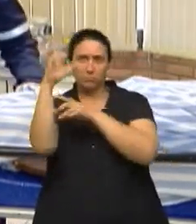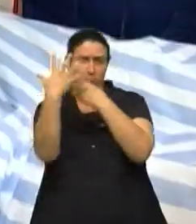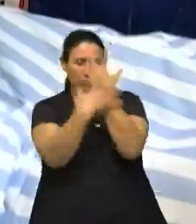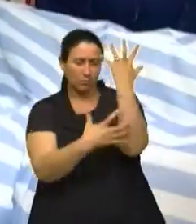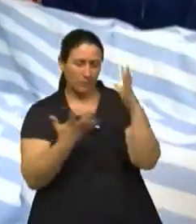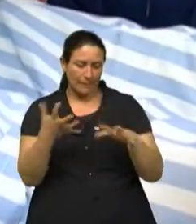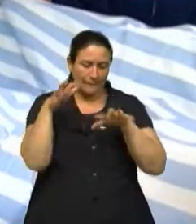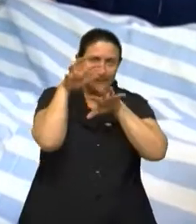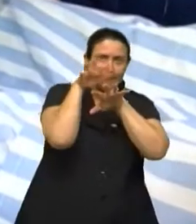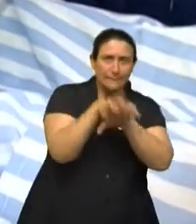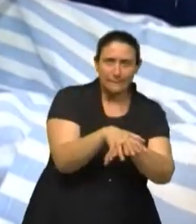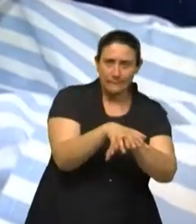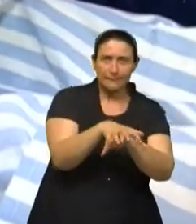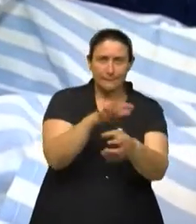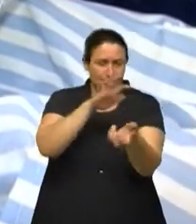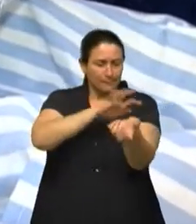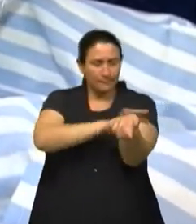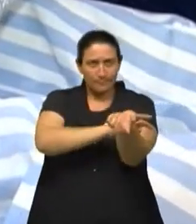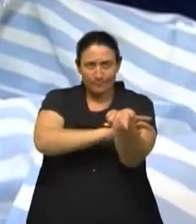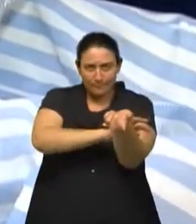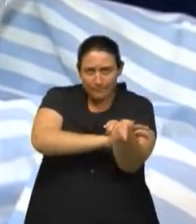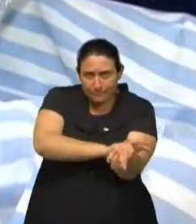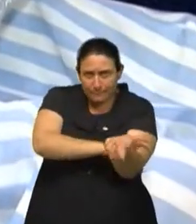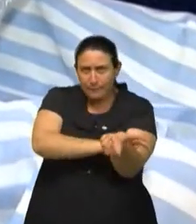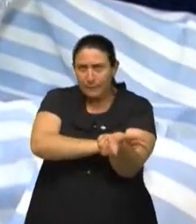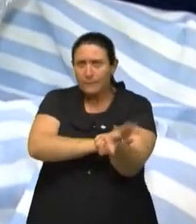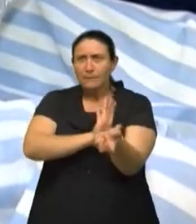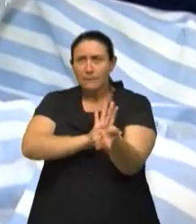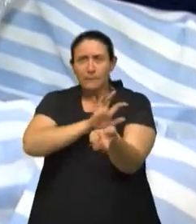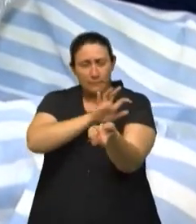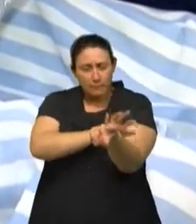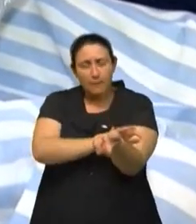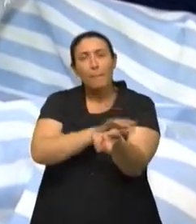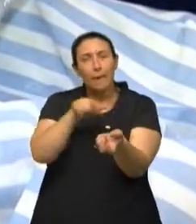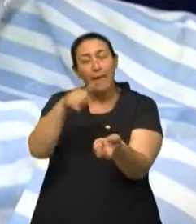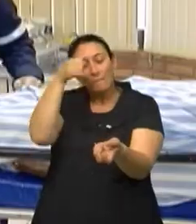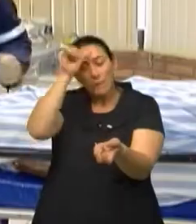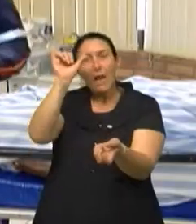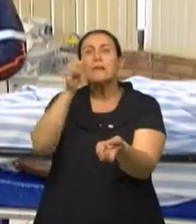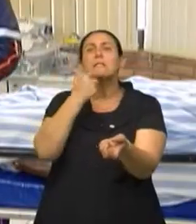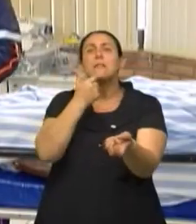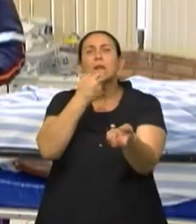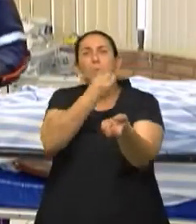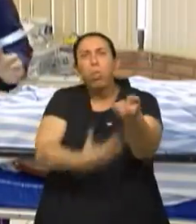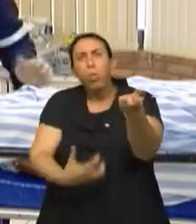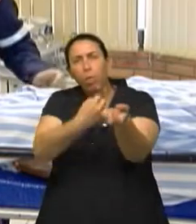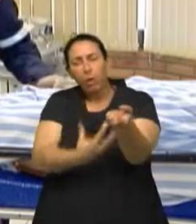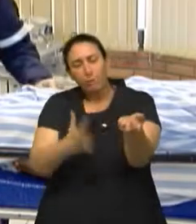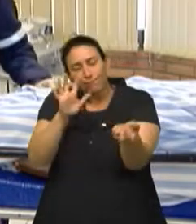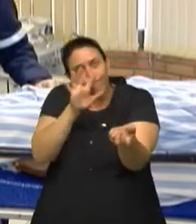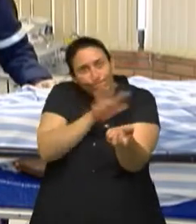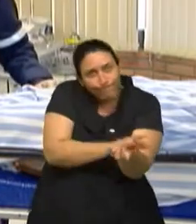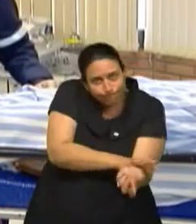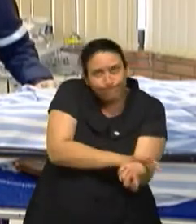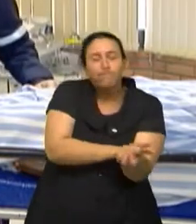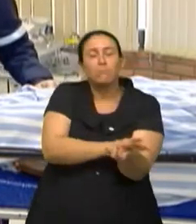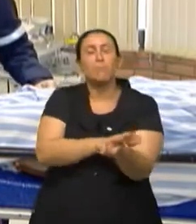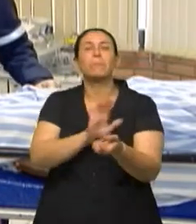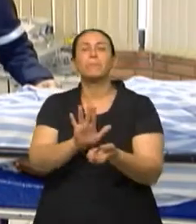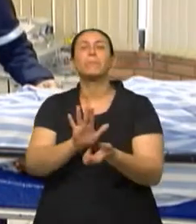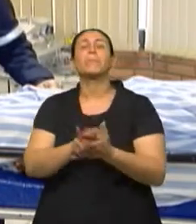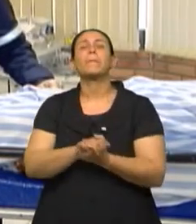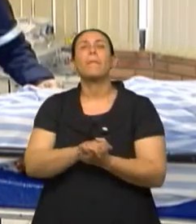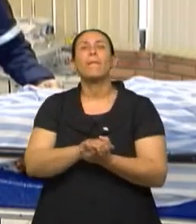faz, então, uma forte pressão para que essa vítima deixe de perder sangue. Eu tenho que enxergar que o sangue parou de escorrer.